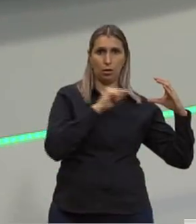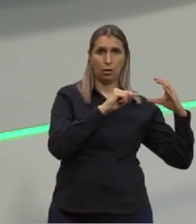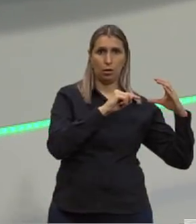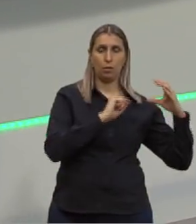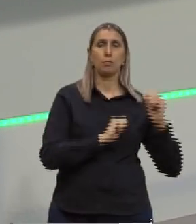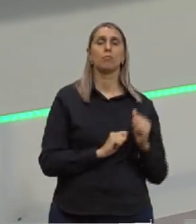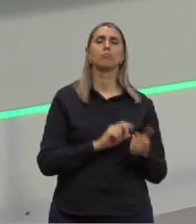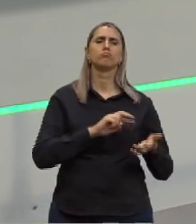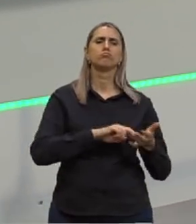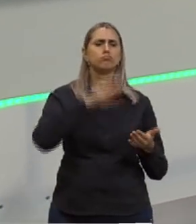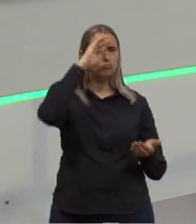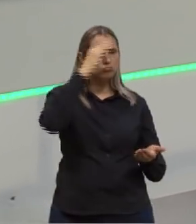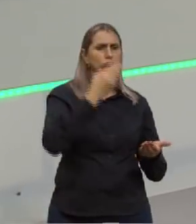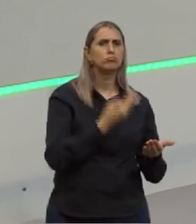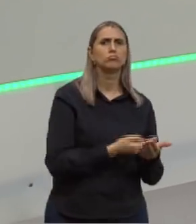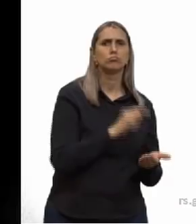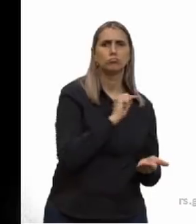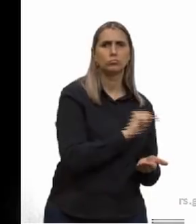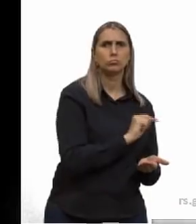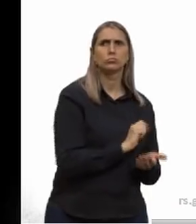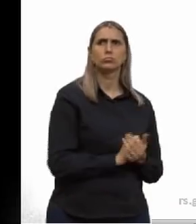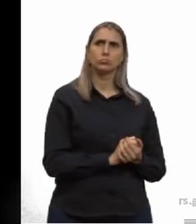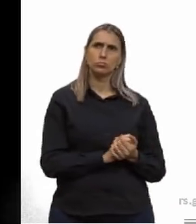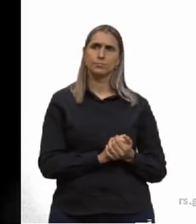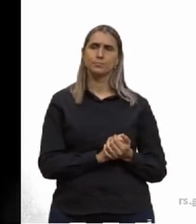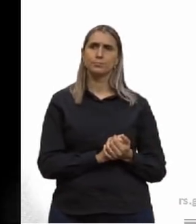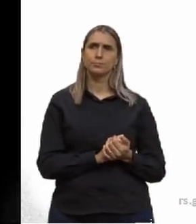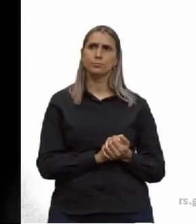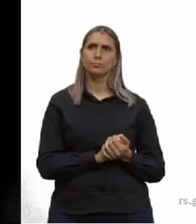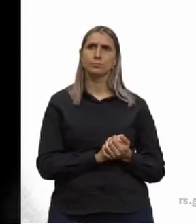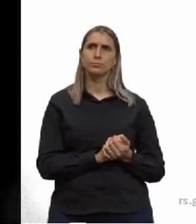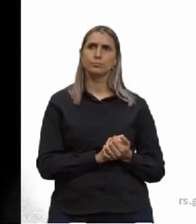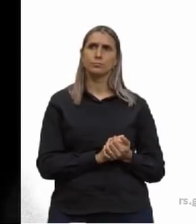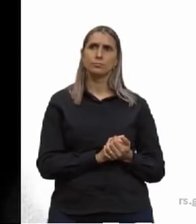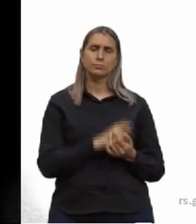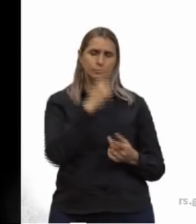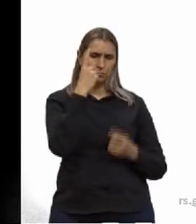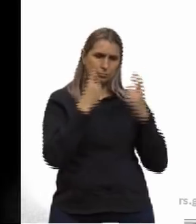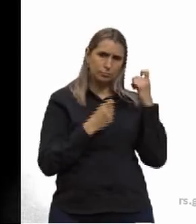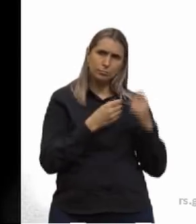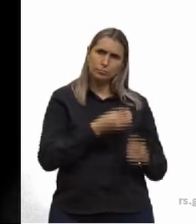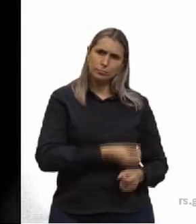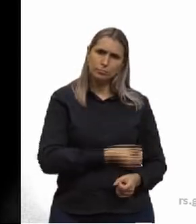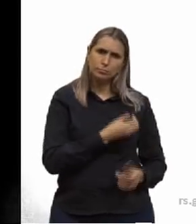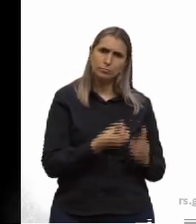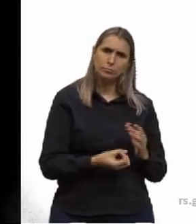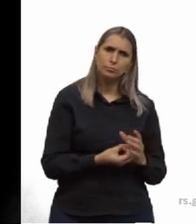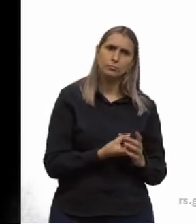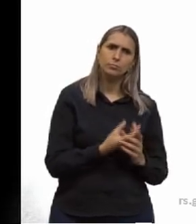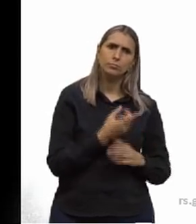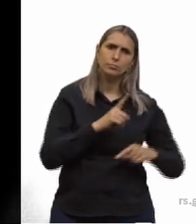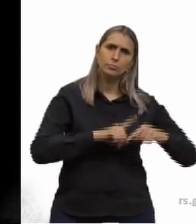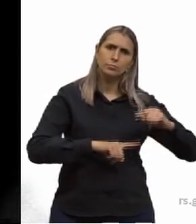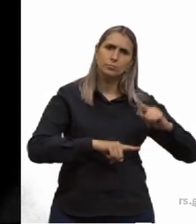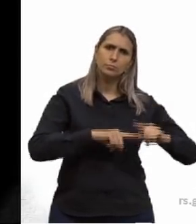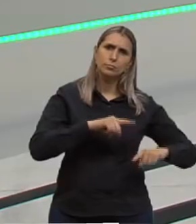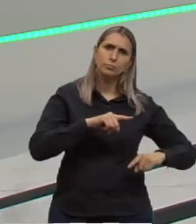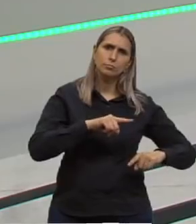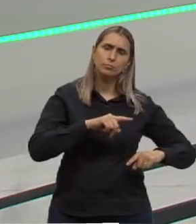o que eles acreditavam? Acreditavam que seres vivos surgiam de matéria